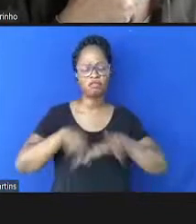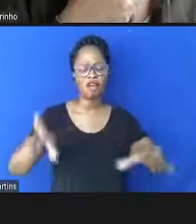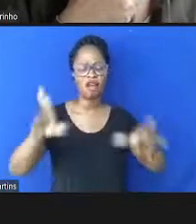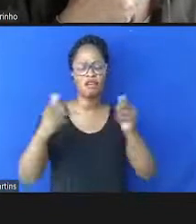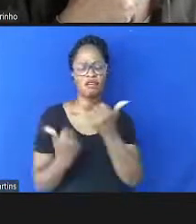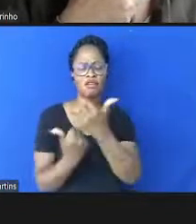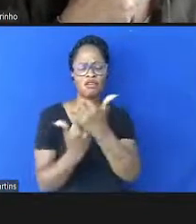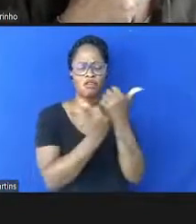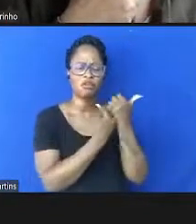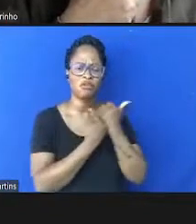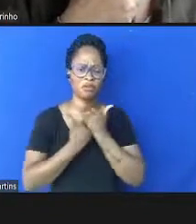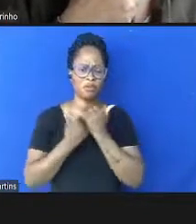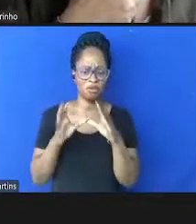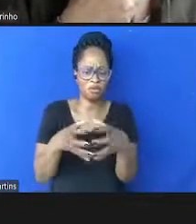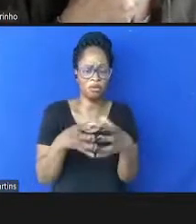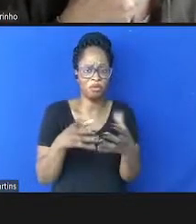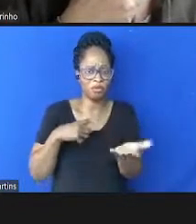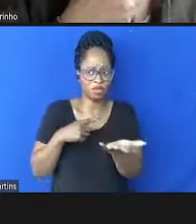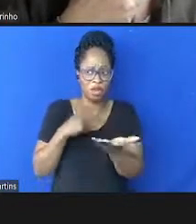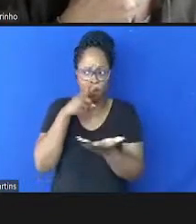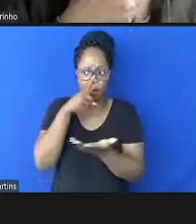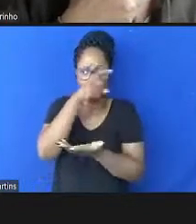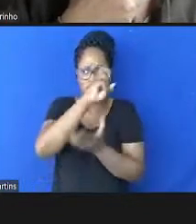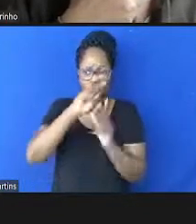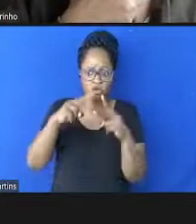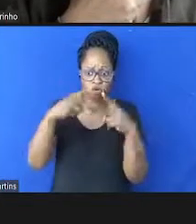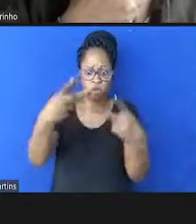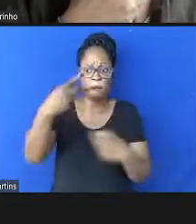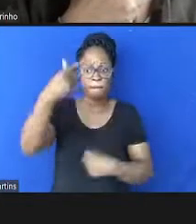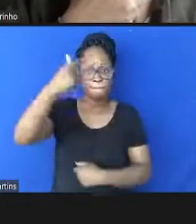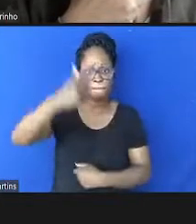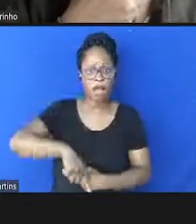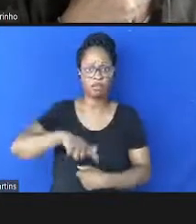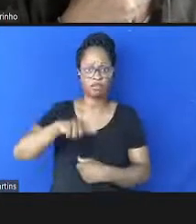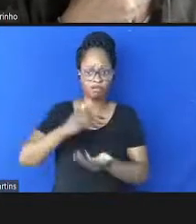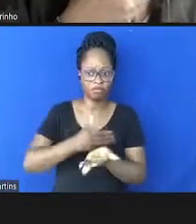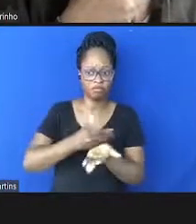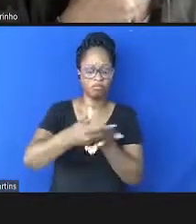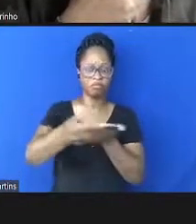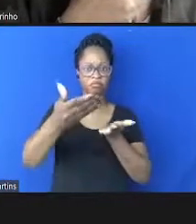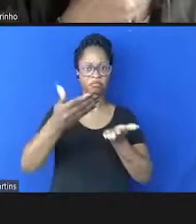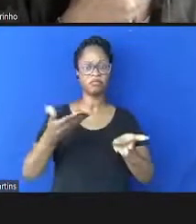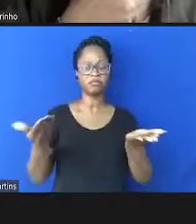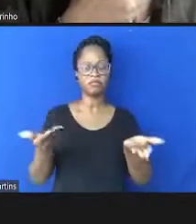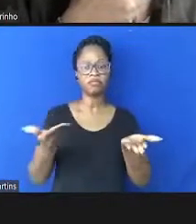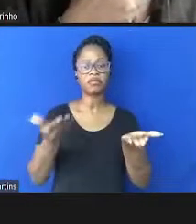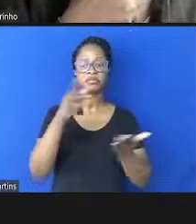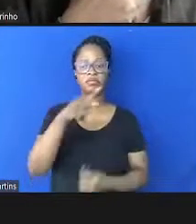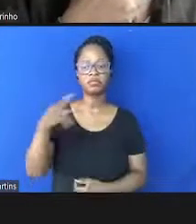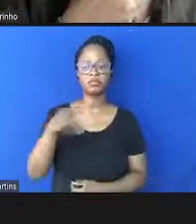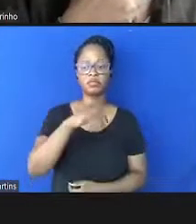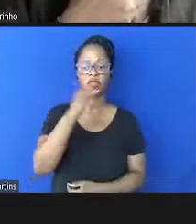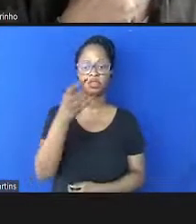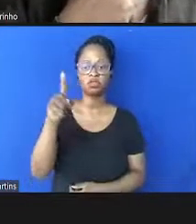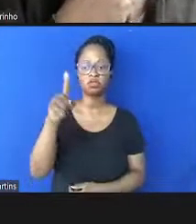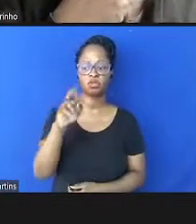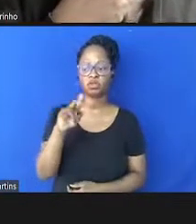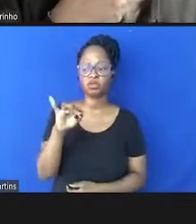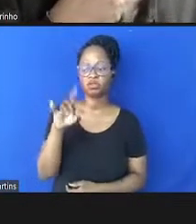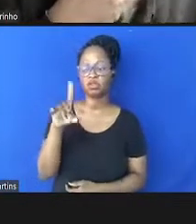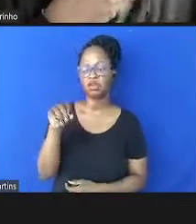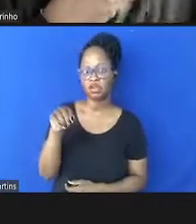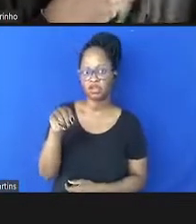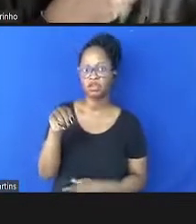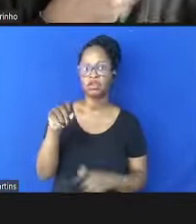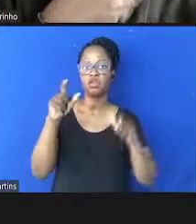iniciativas, e temos buscado fortalecer e expandir essas iniciativas. O professor João Arriscado, do Centro de